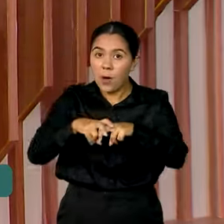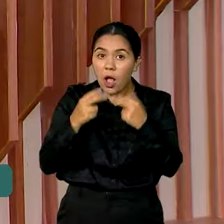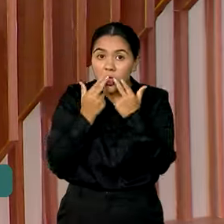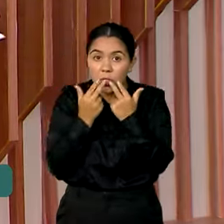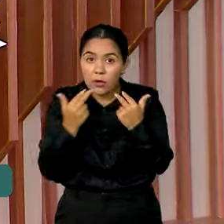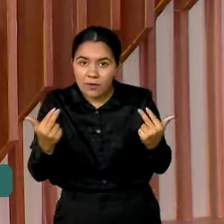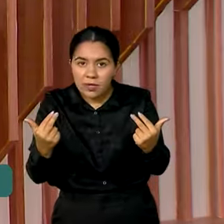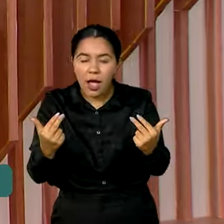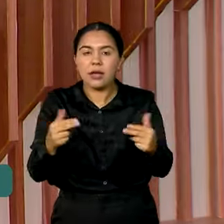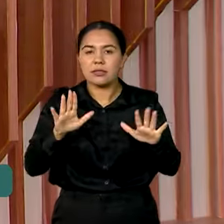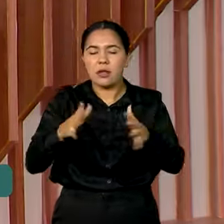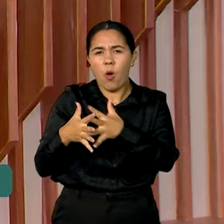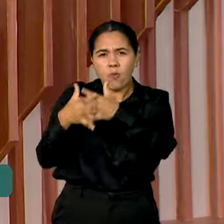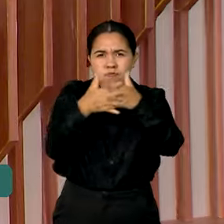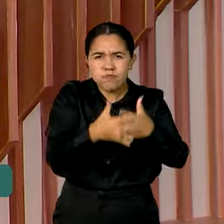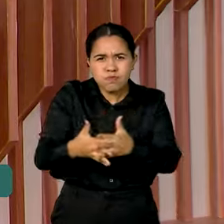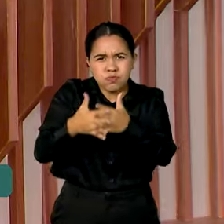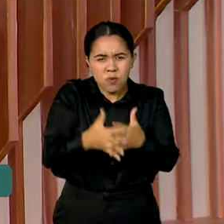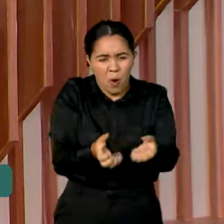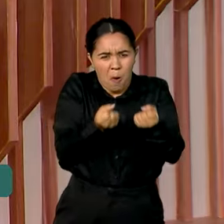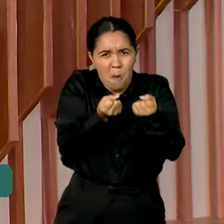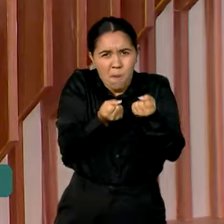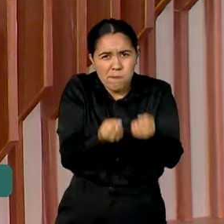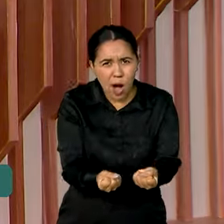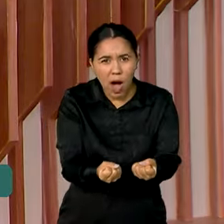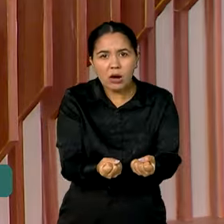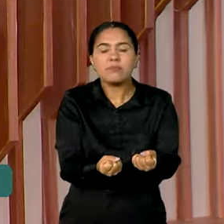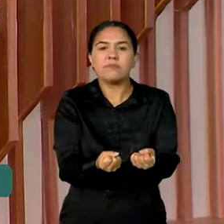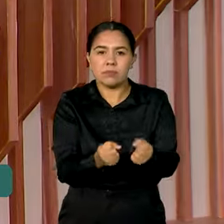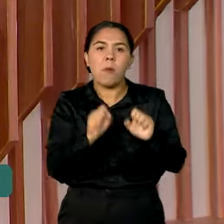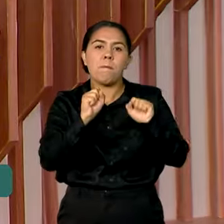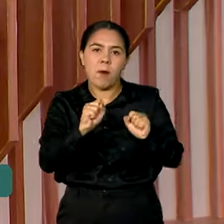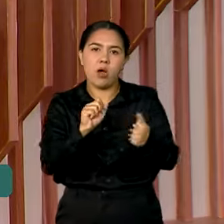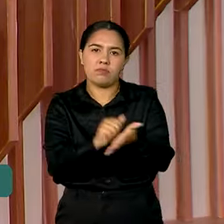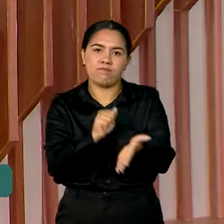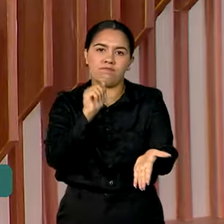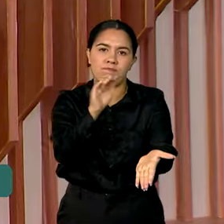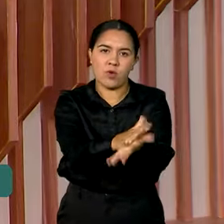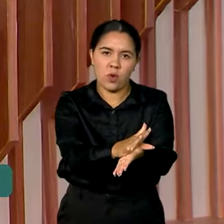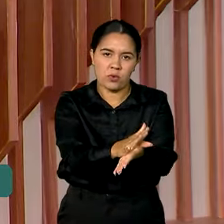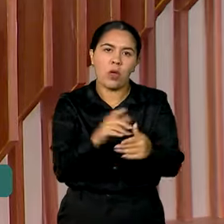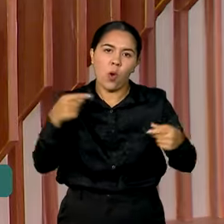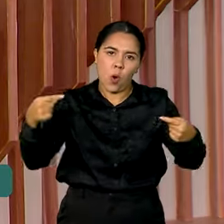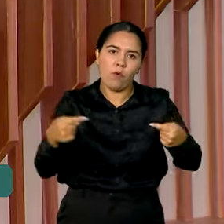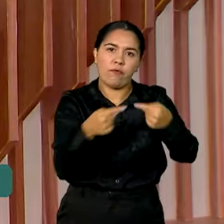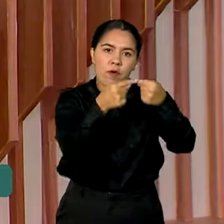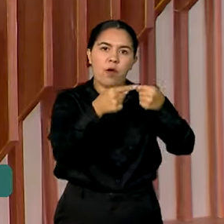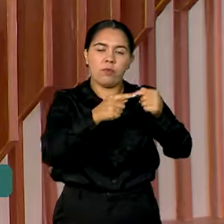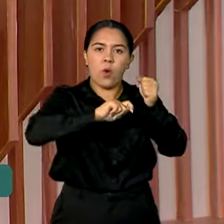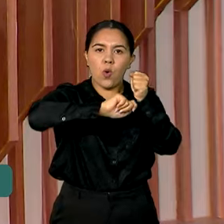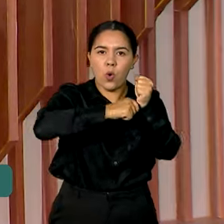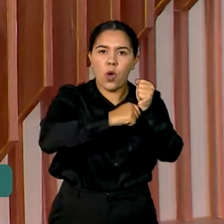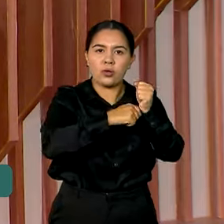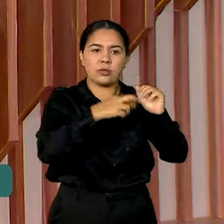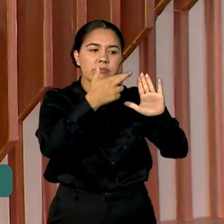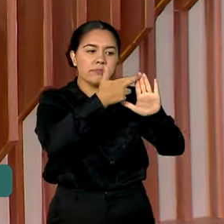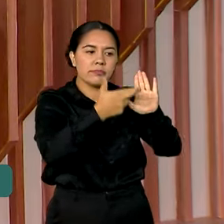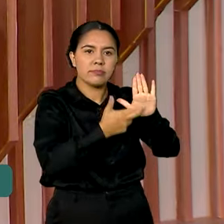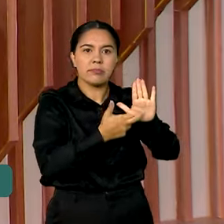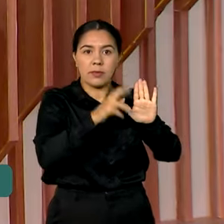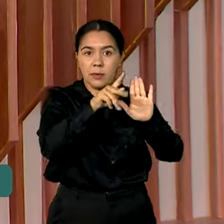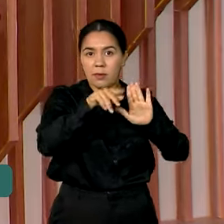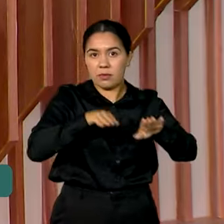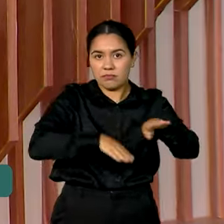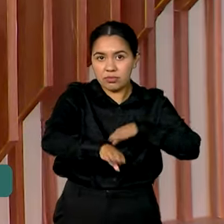veículos com excesso de peso, por exemplo, estarão sujeitos a multas, como prevê o Código de Trânsito Brasileiro. O